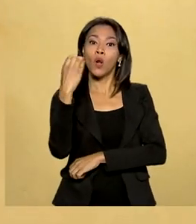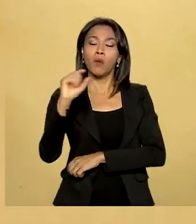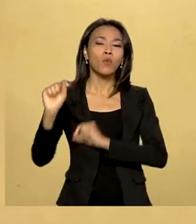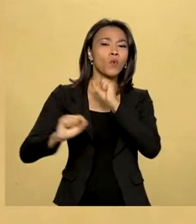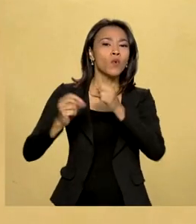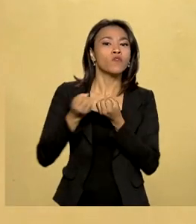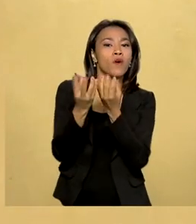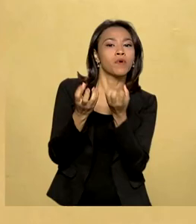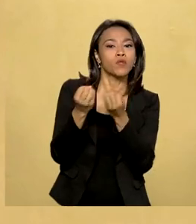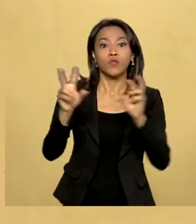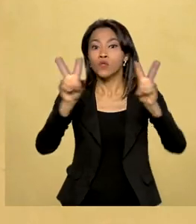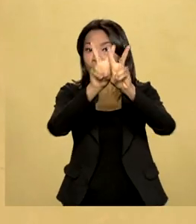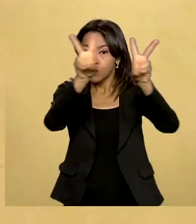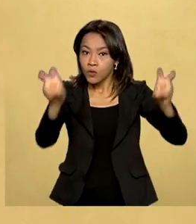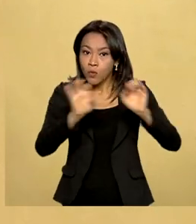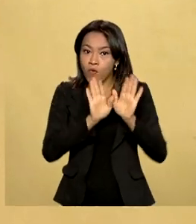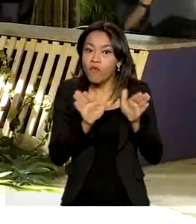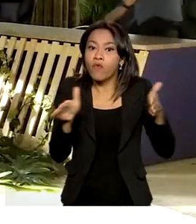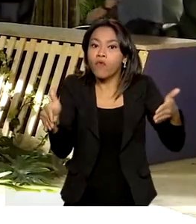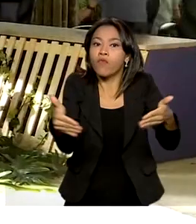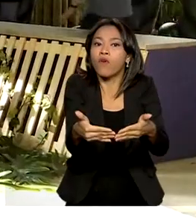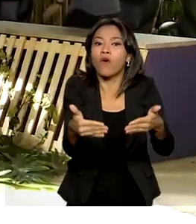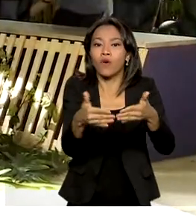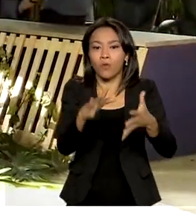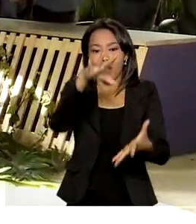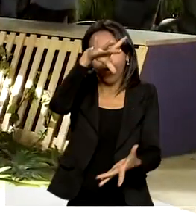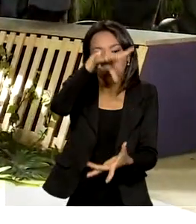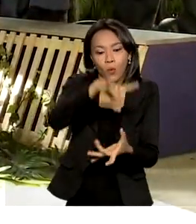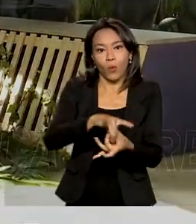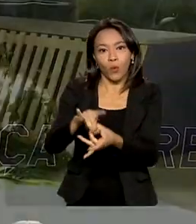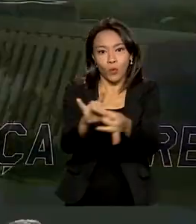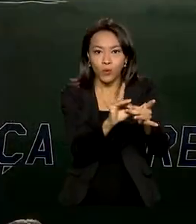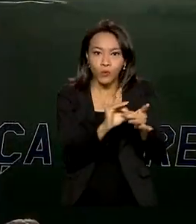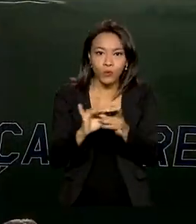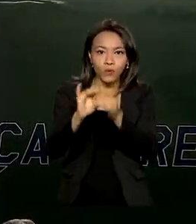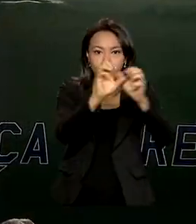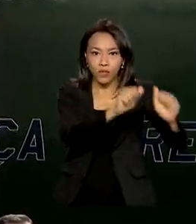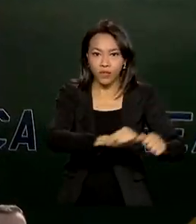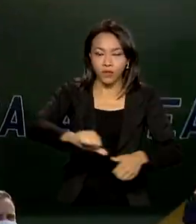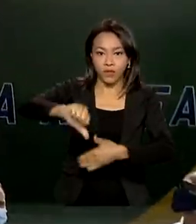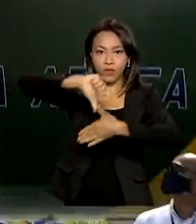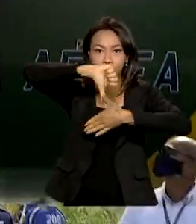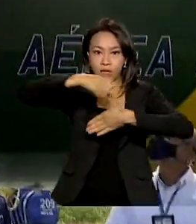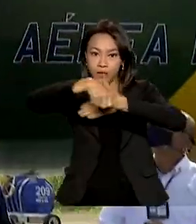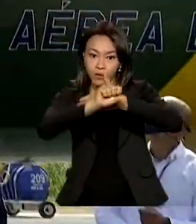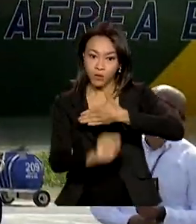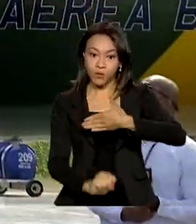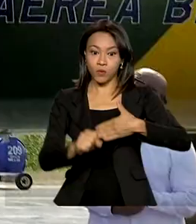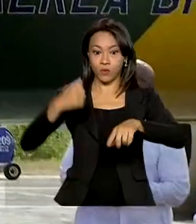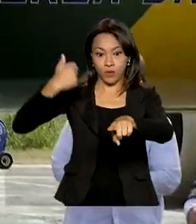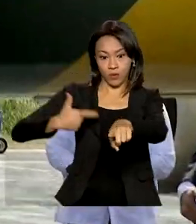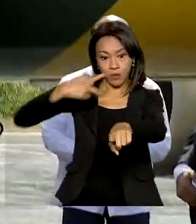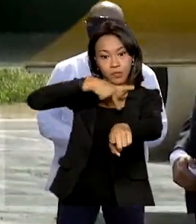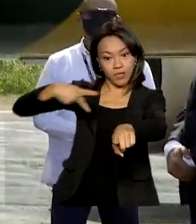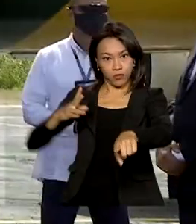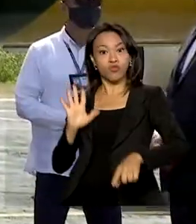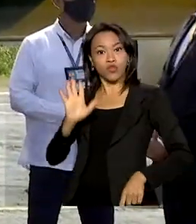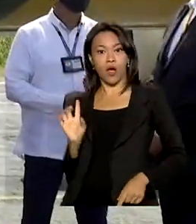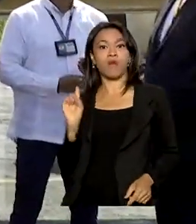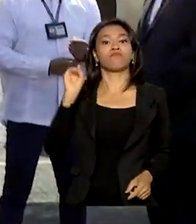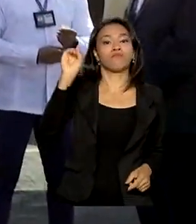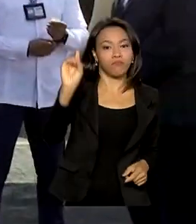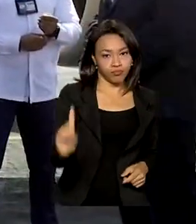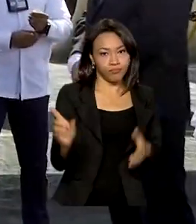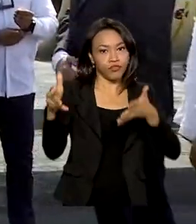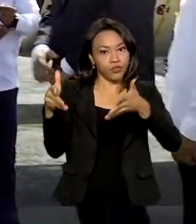o Fórum para o Progresso e Integração da América do Sul. O vice-presidente já está no país para participar do encontro.